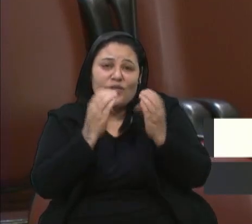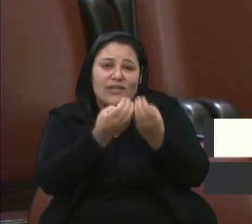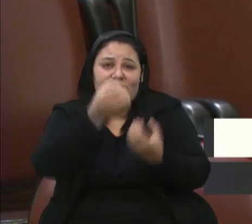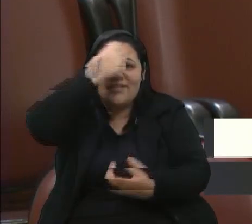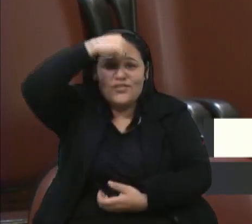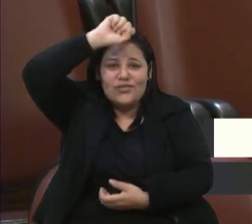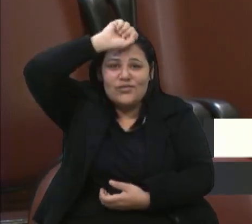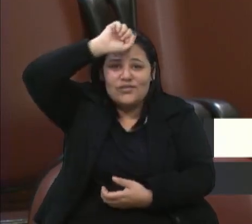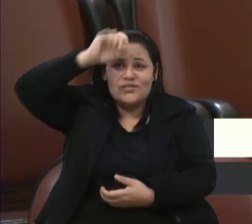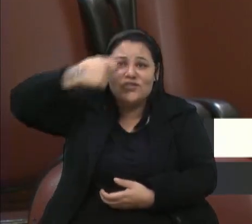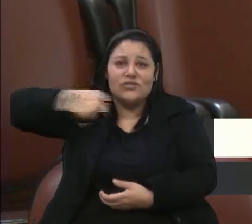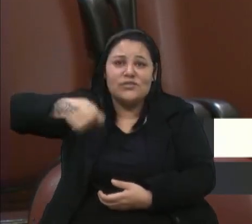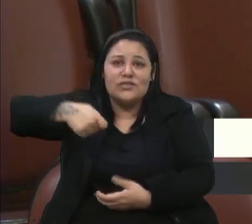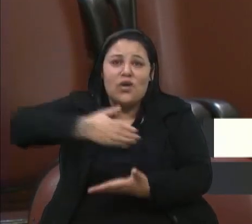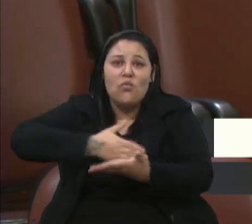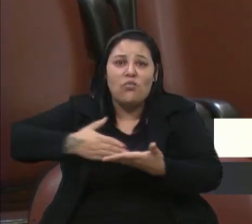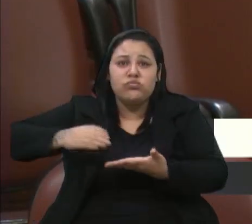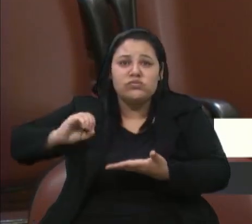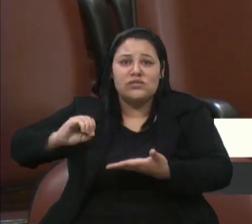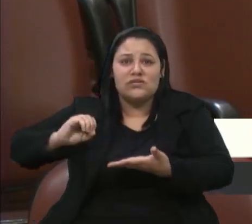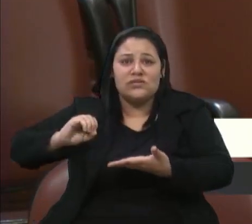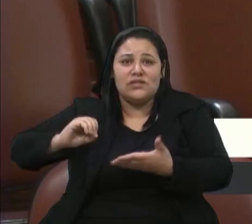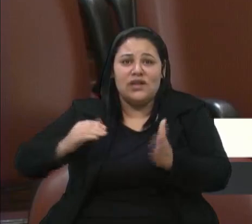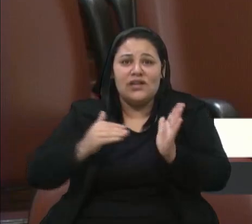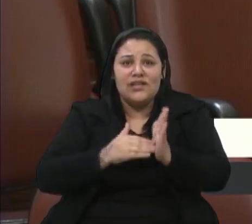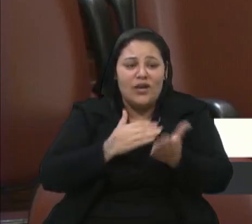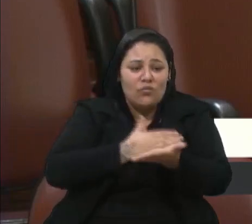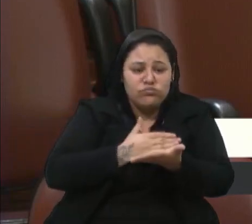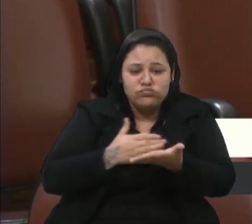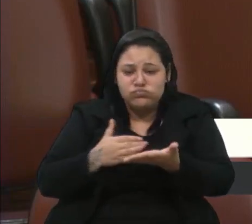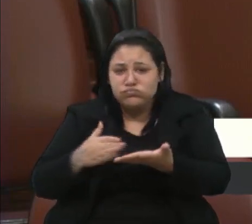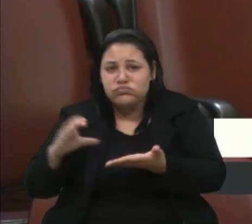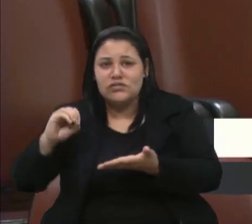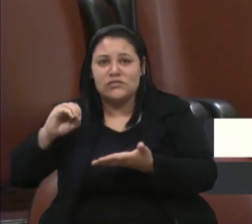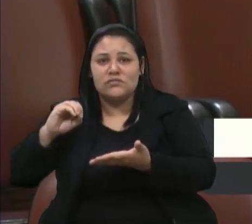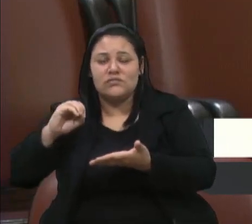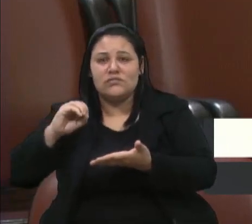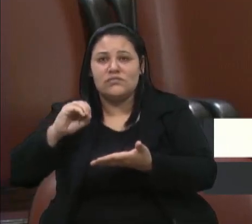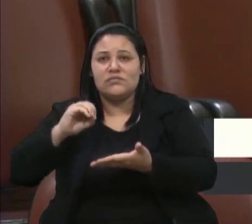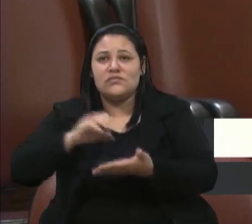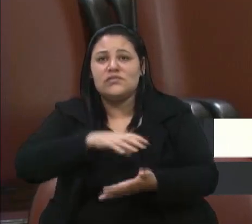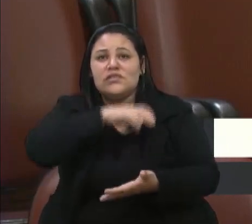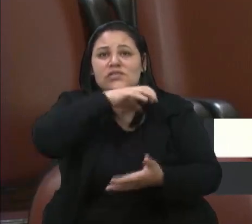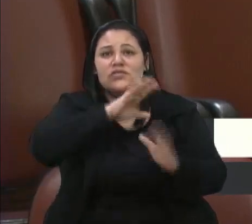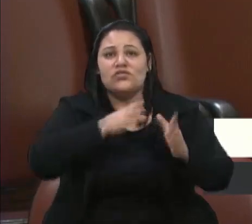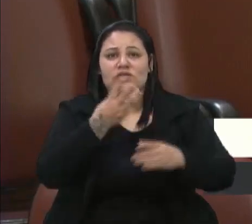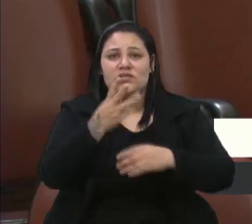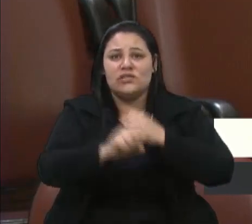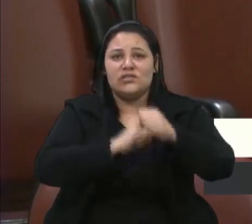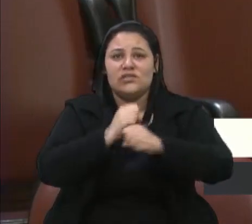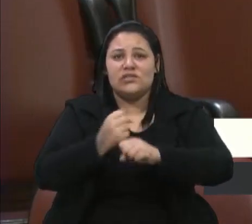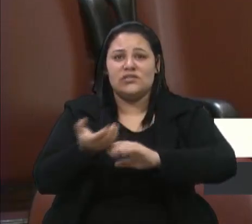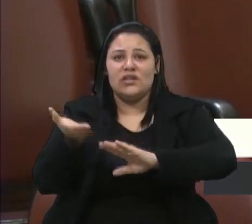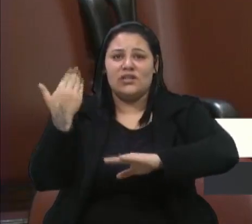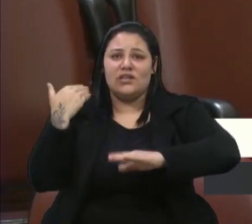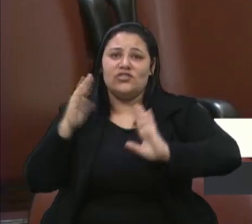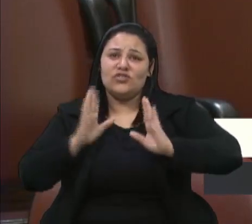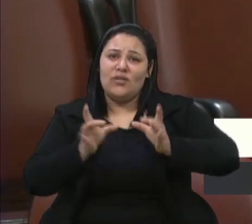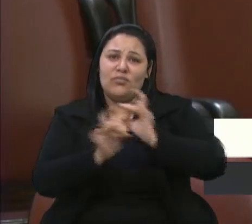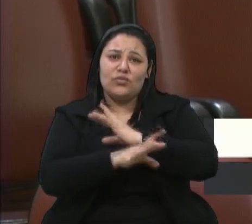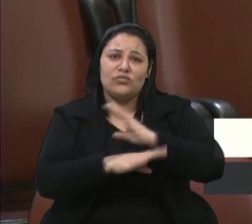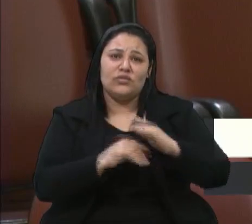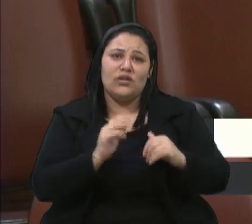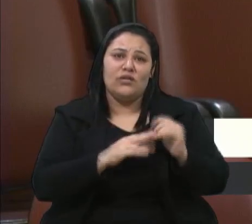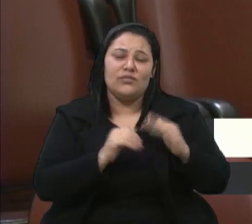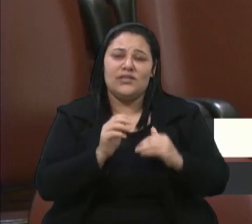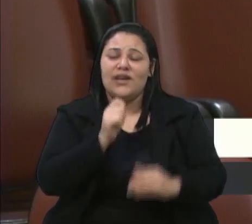A gente não precisa partir do zero, porque até partir do zero, o terreno já foi três anos atrás, já era para estar pronta a obra e nem